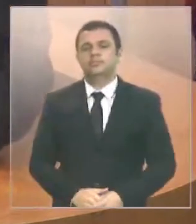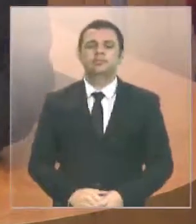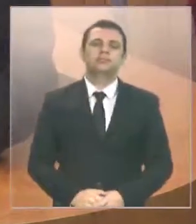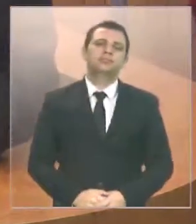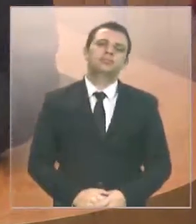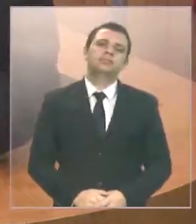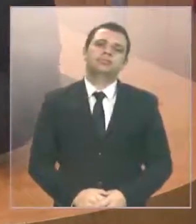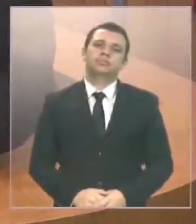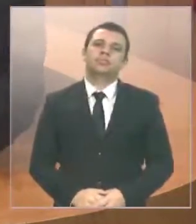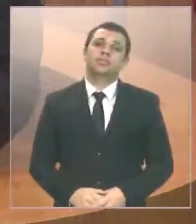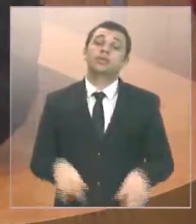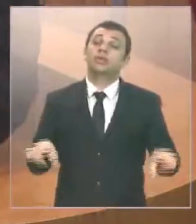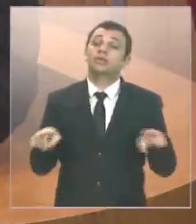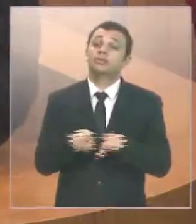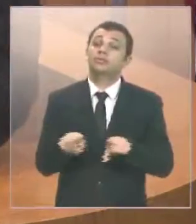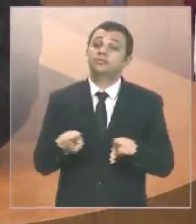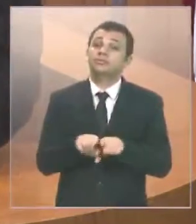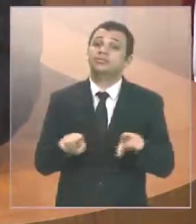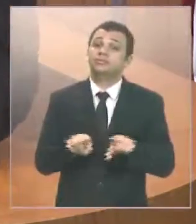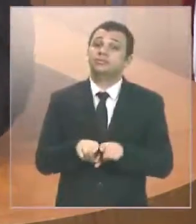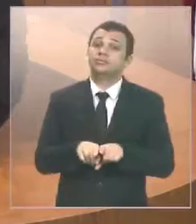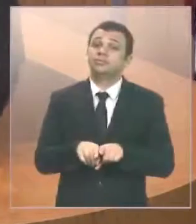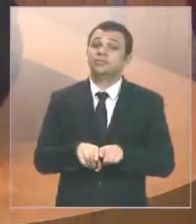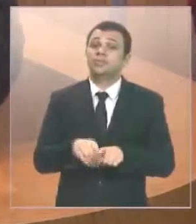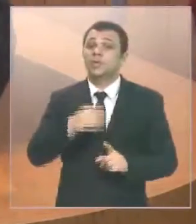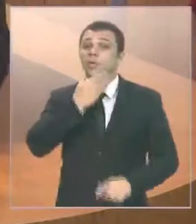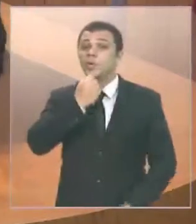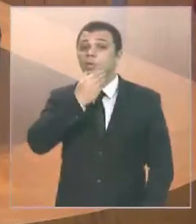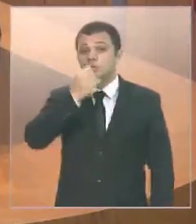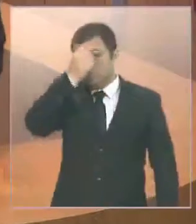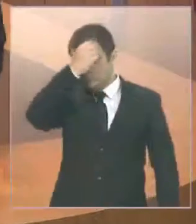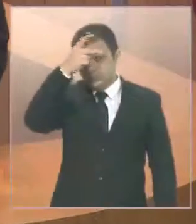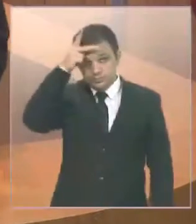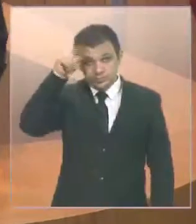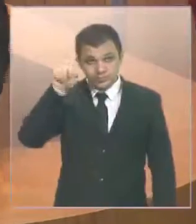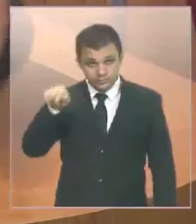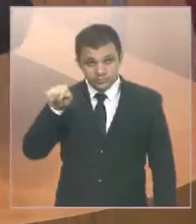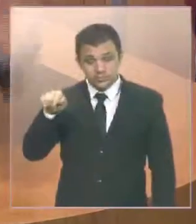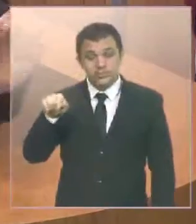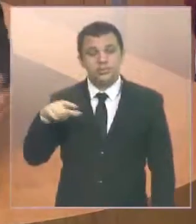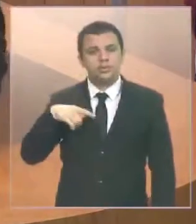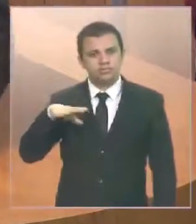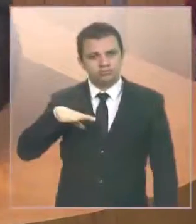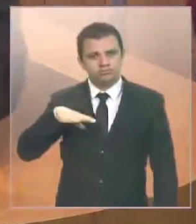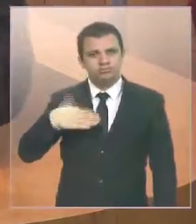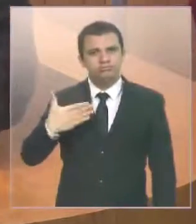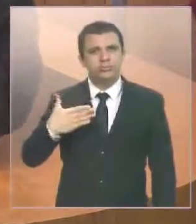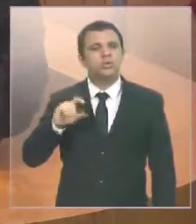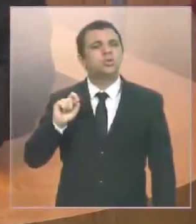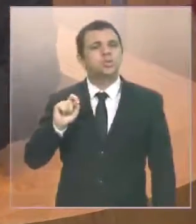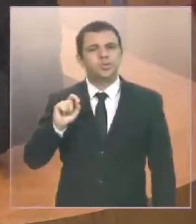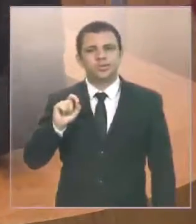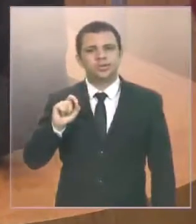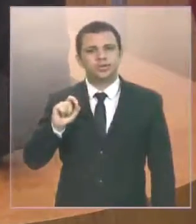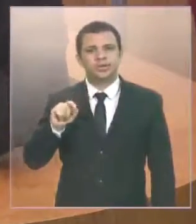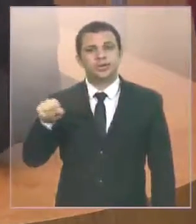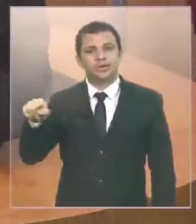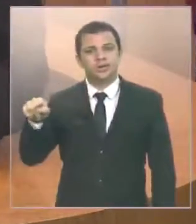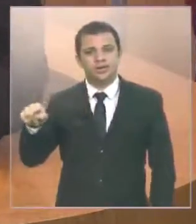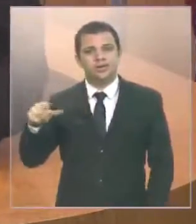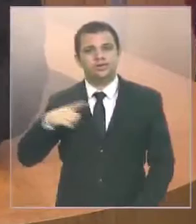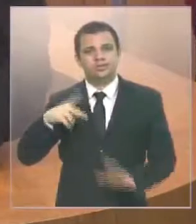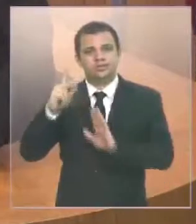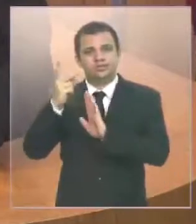o senhor prefeito teve a coragem, a coragem de encaminhar um projeto